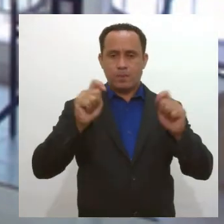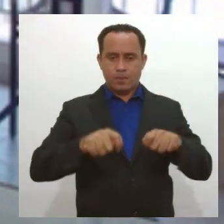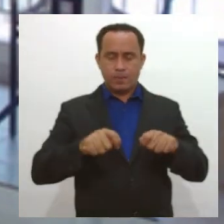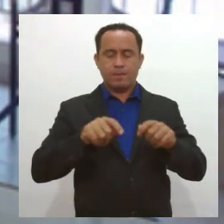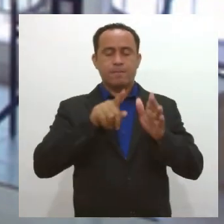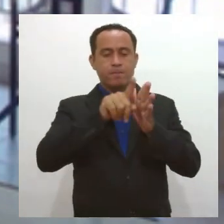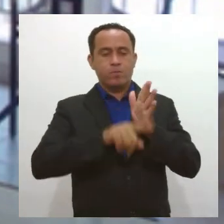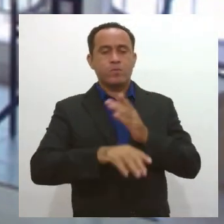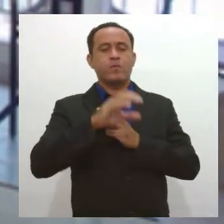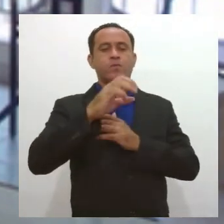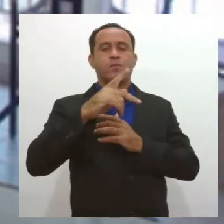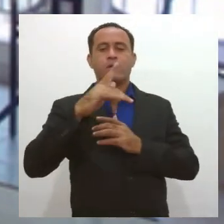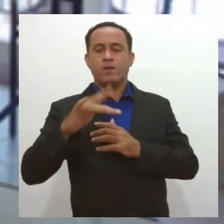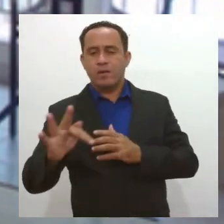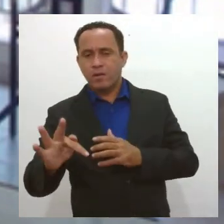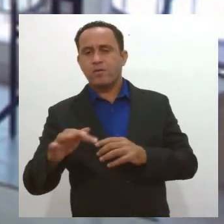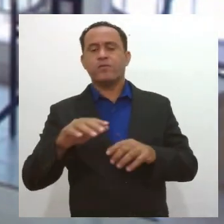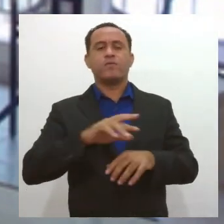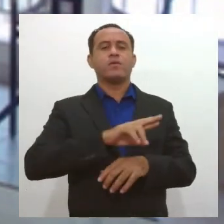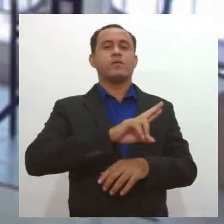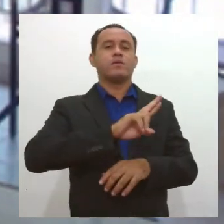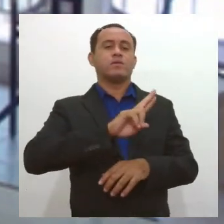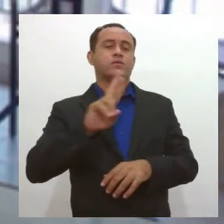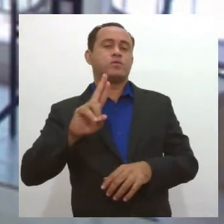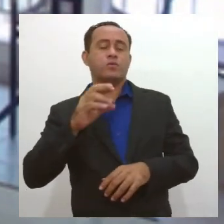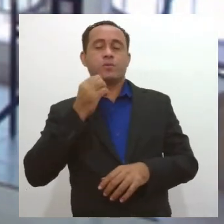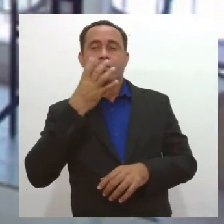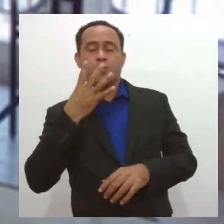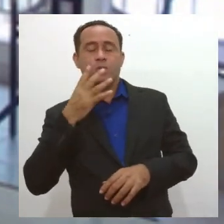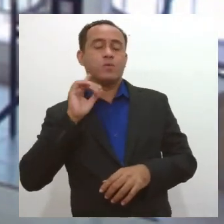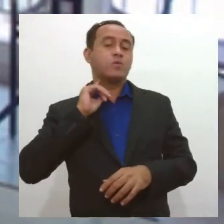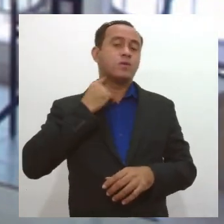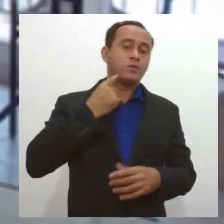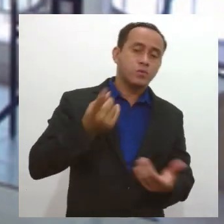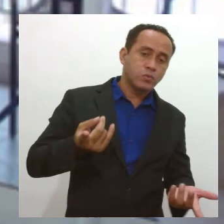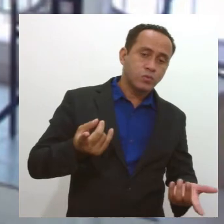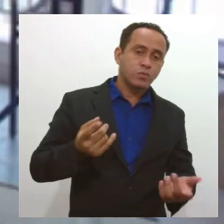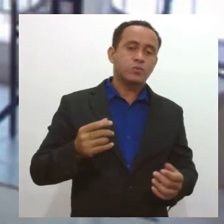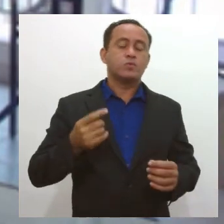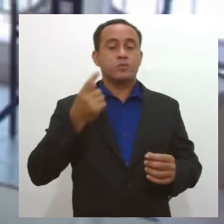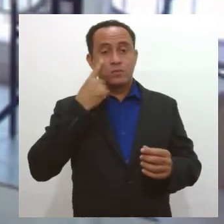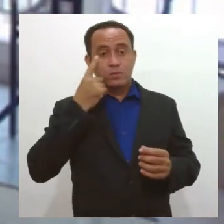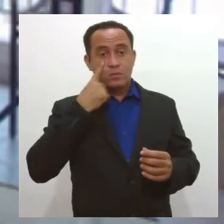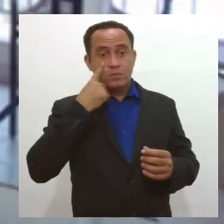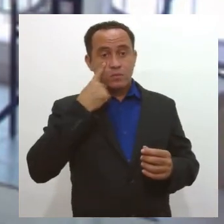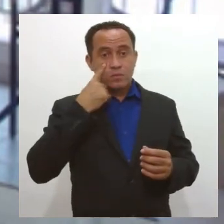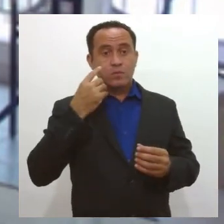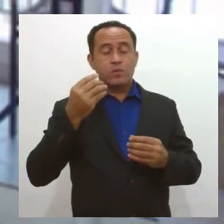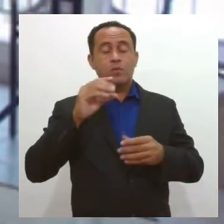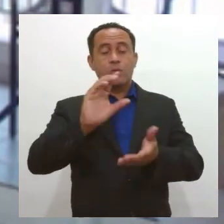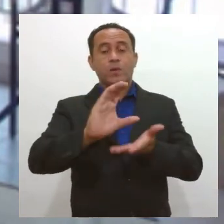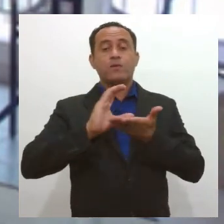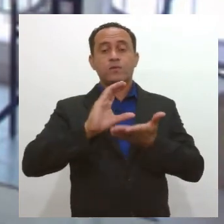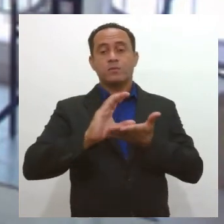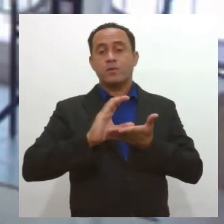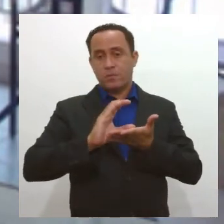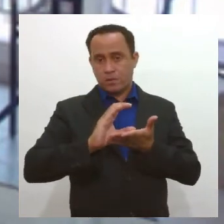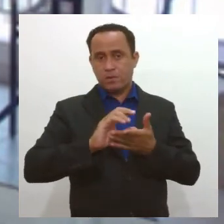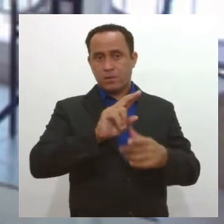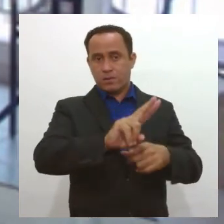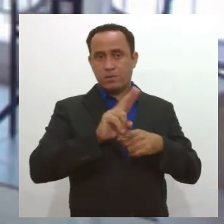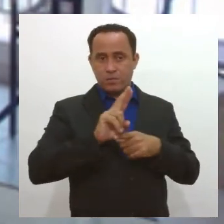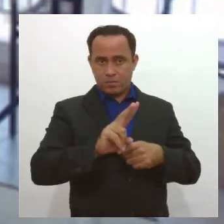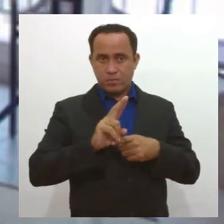CPF, o seu nome está sujo ou não, Além disso, você também consegue ver ali opções de crédito disponíveis para o seu